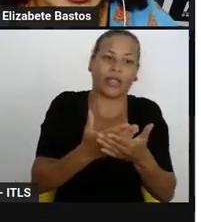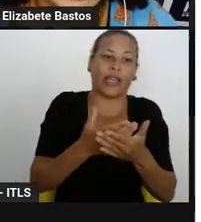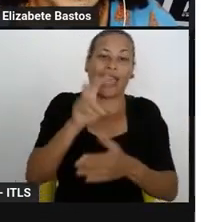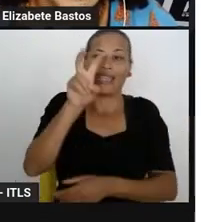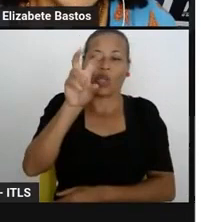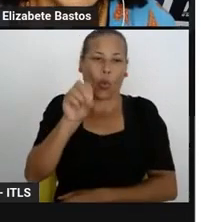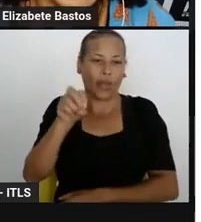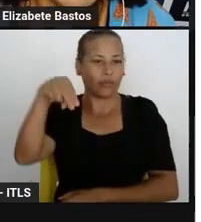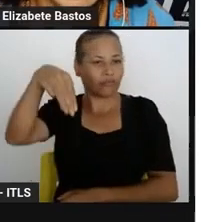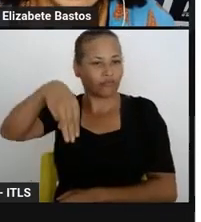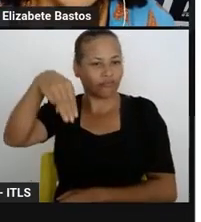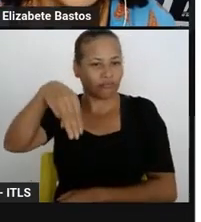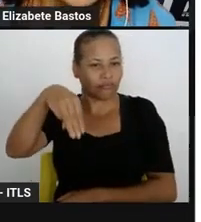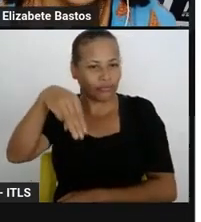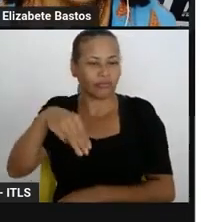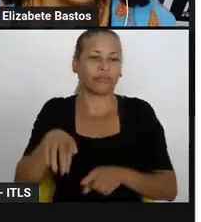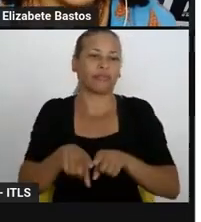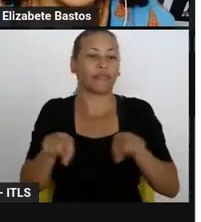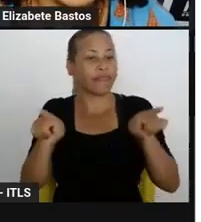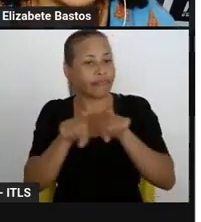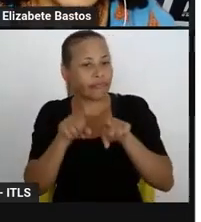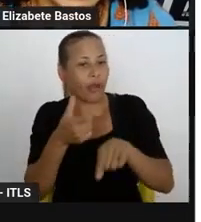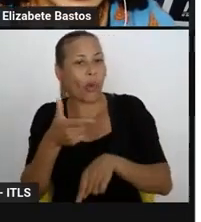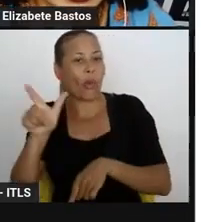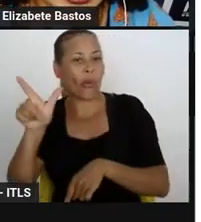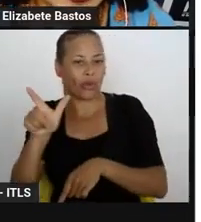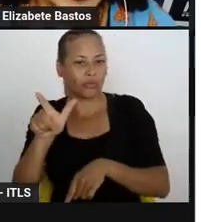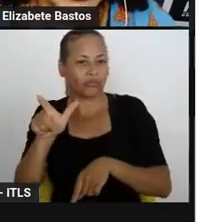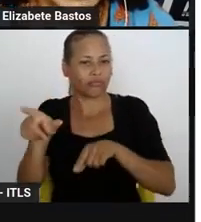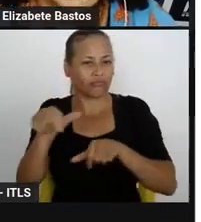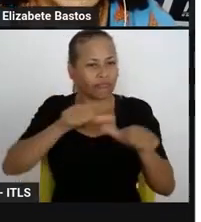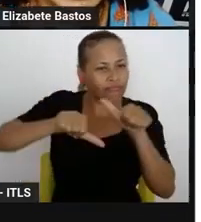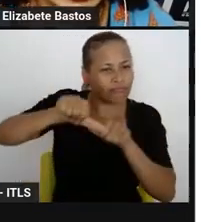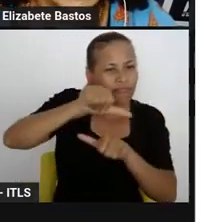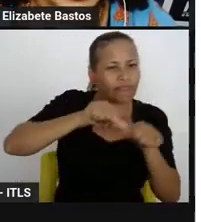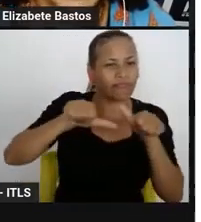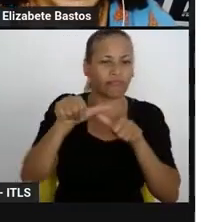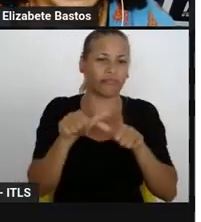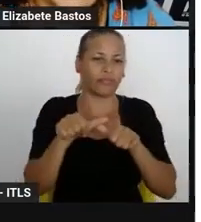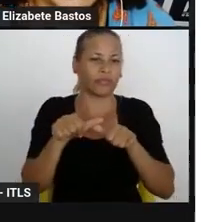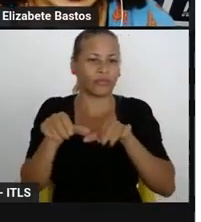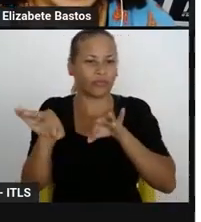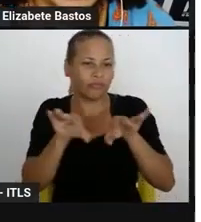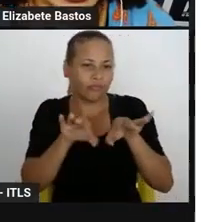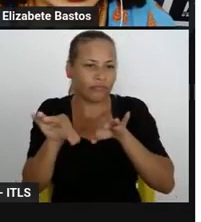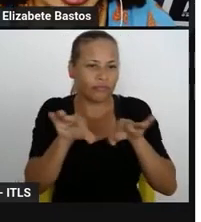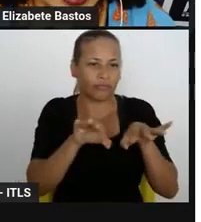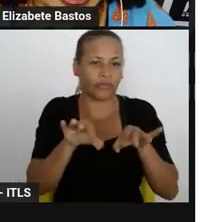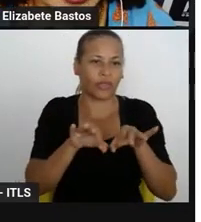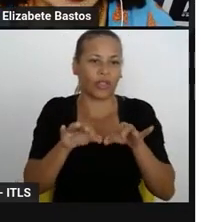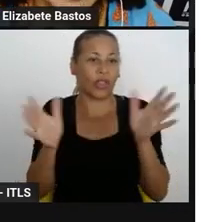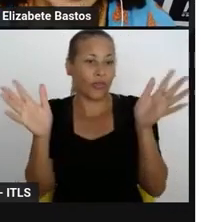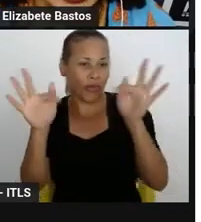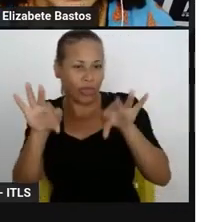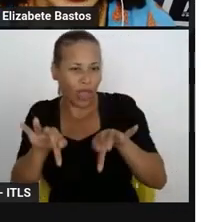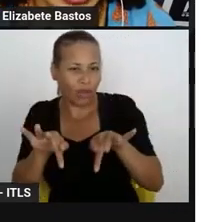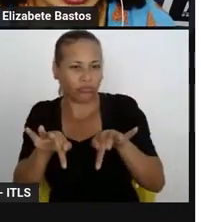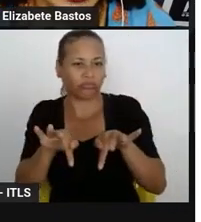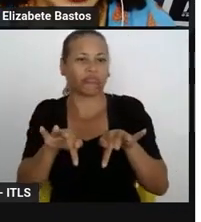Teremos também uma alteração no que se refere ao início e término das aulas.